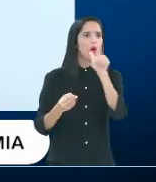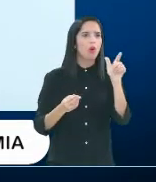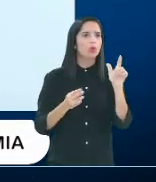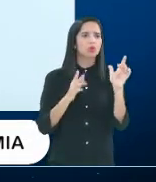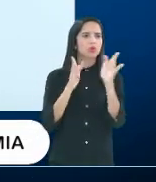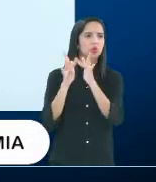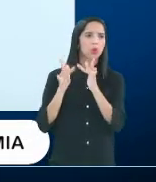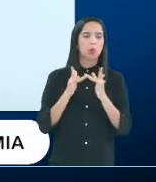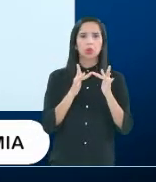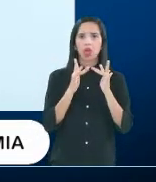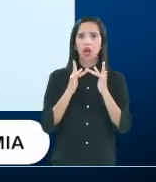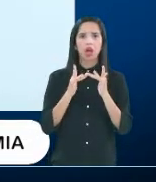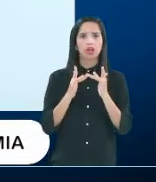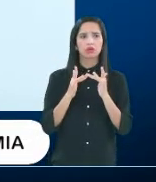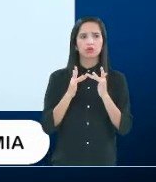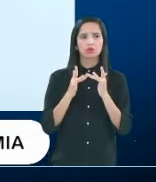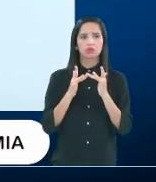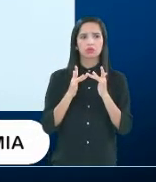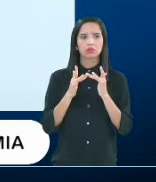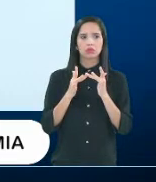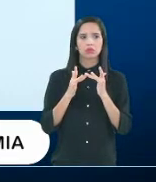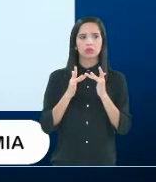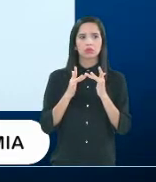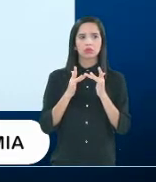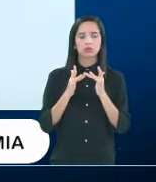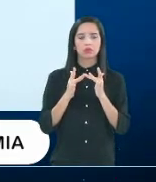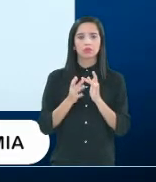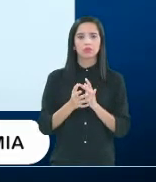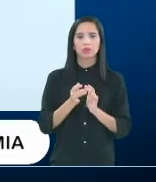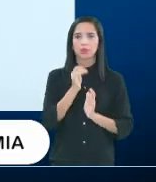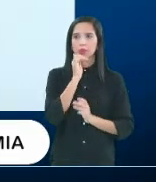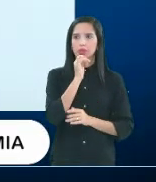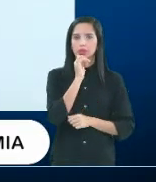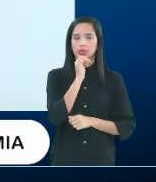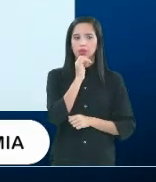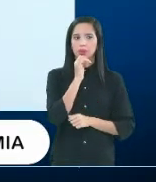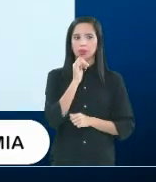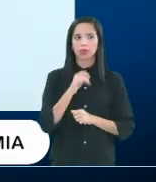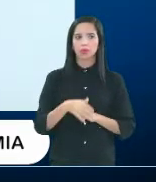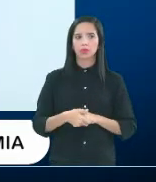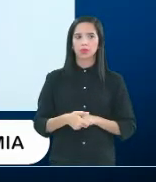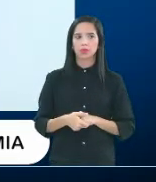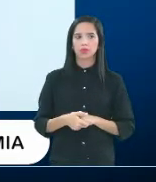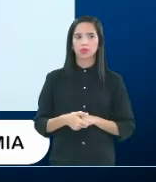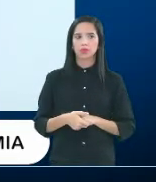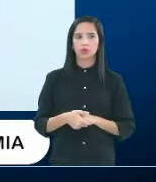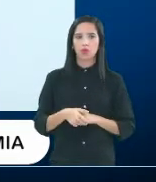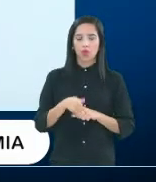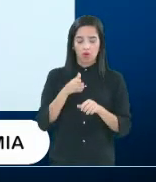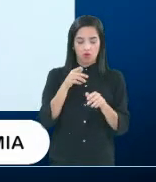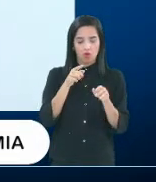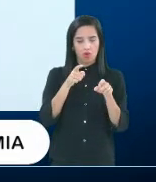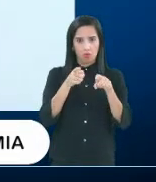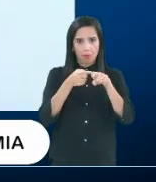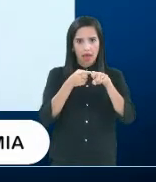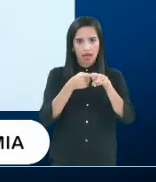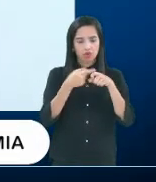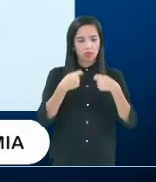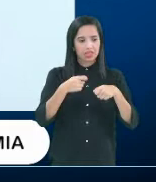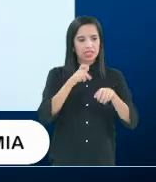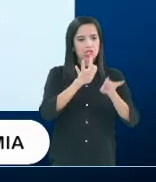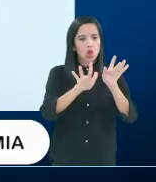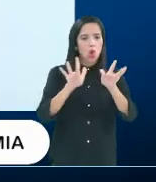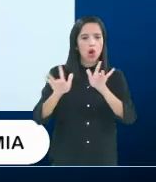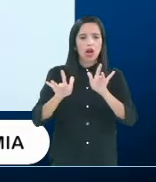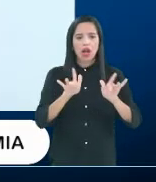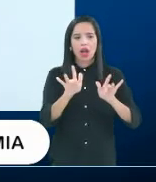outra especialidade dentro da área da saúde, por exemplo, numa consulta médica, a gente